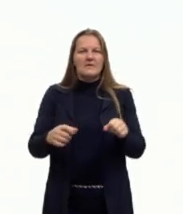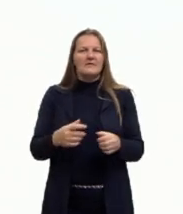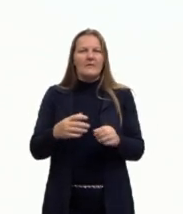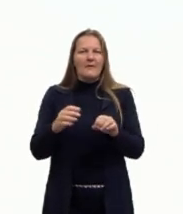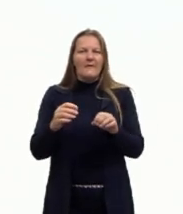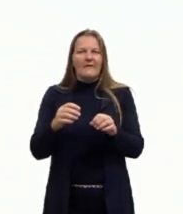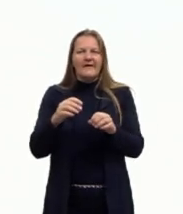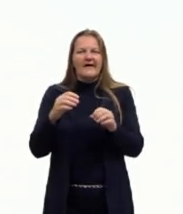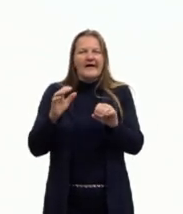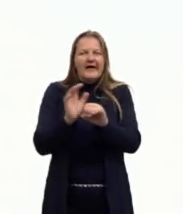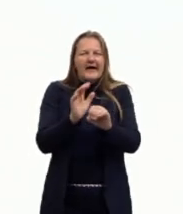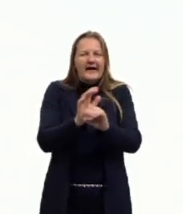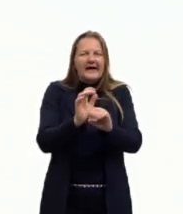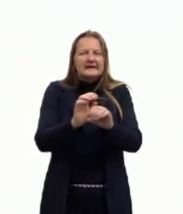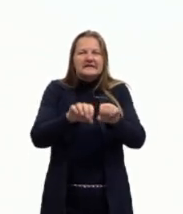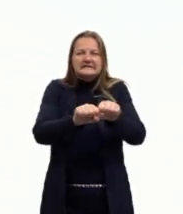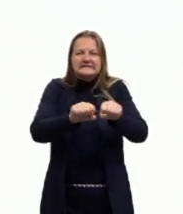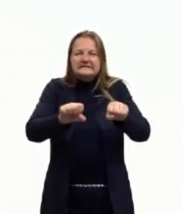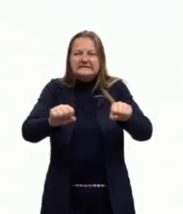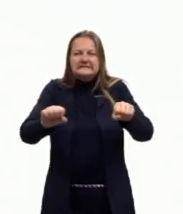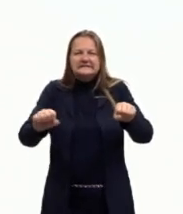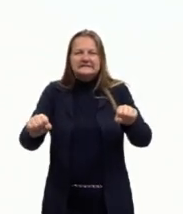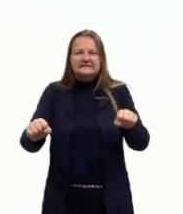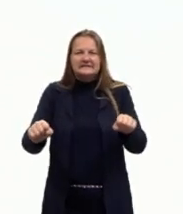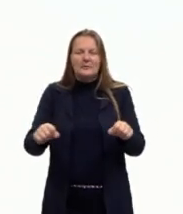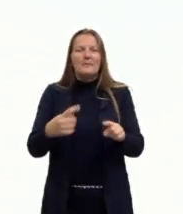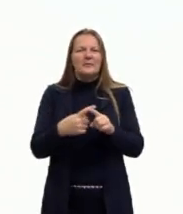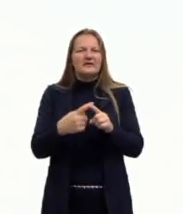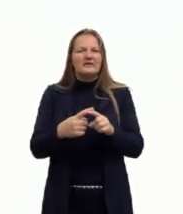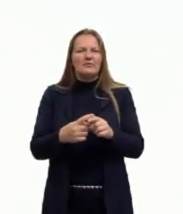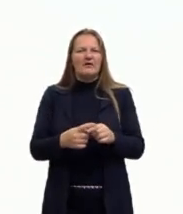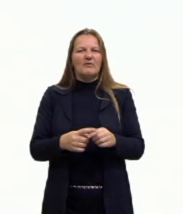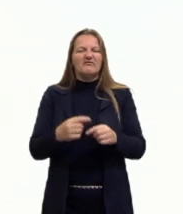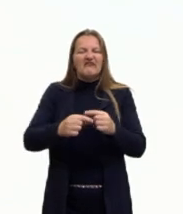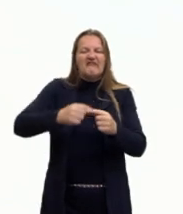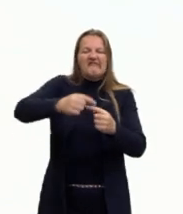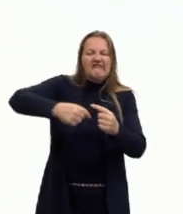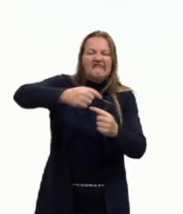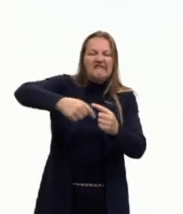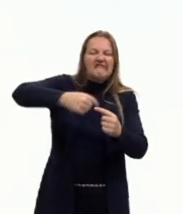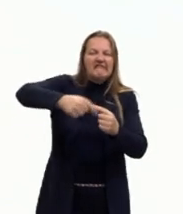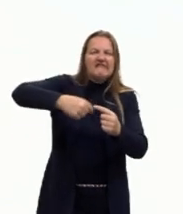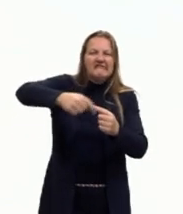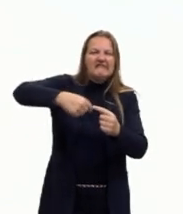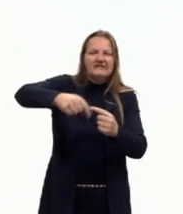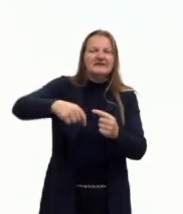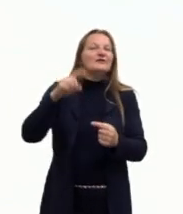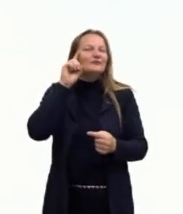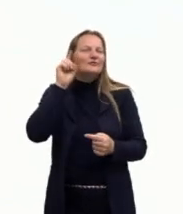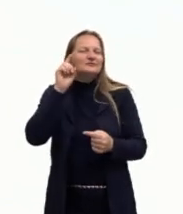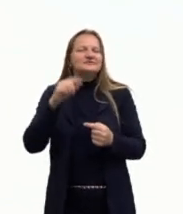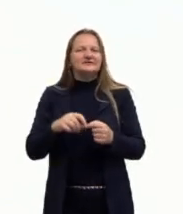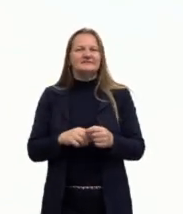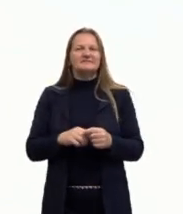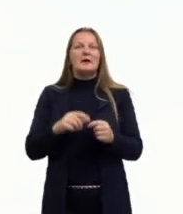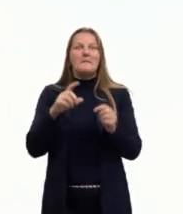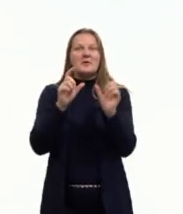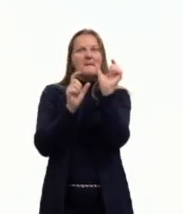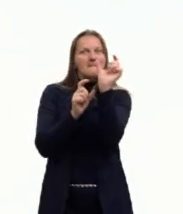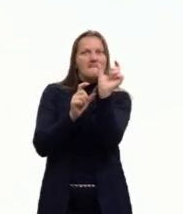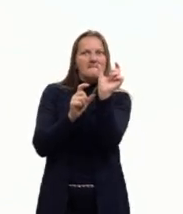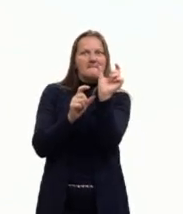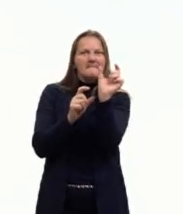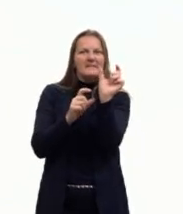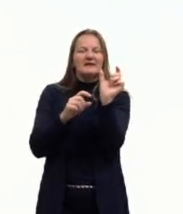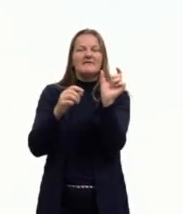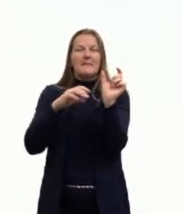vocês descobrirem, são expressões que a gente usa aí no nosso dia a dia. gente conhece o significado que